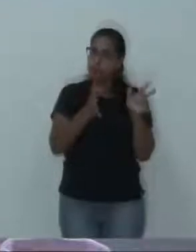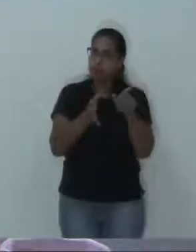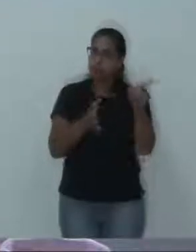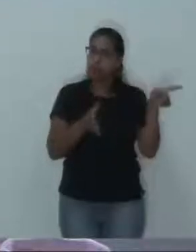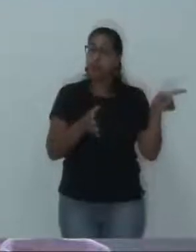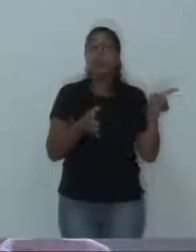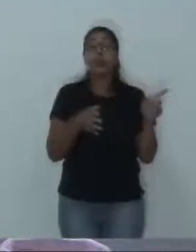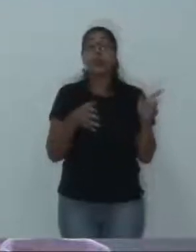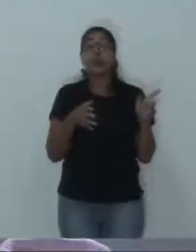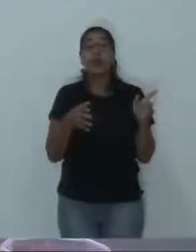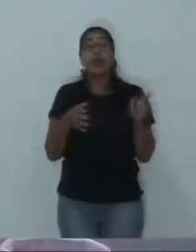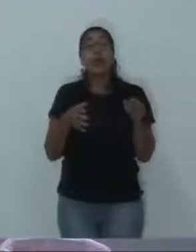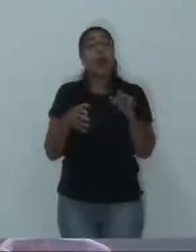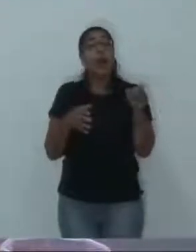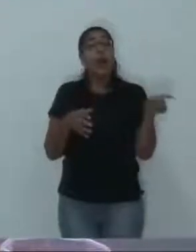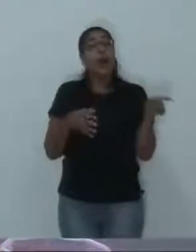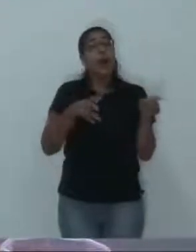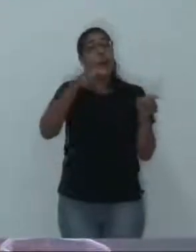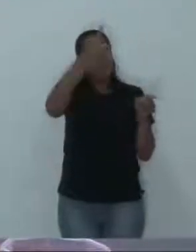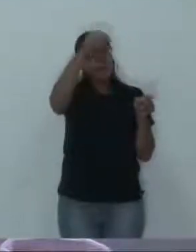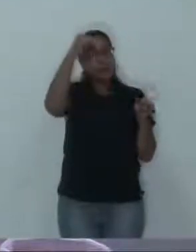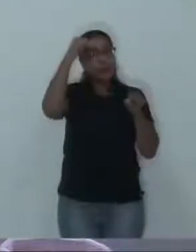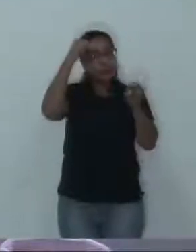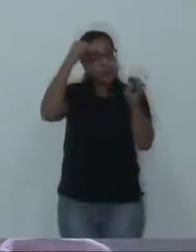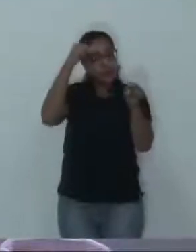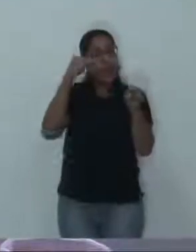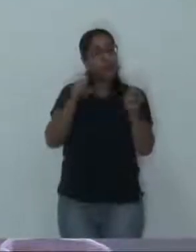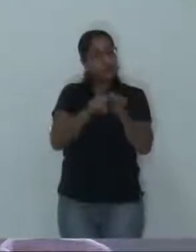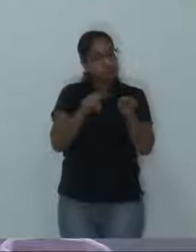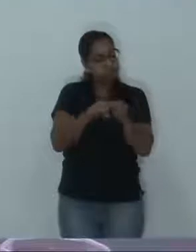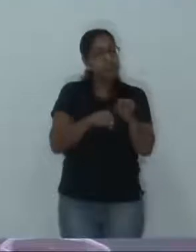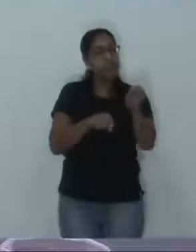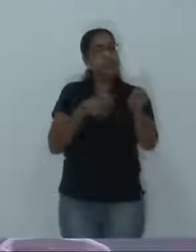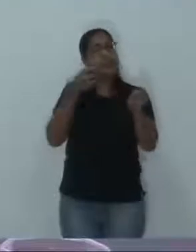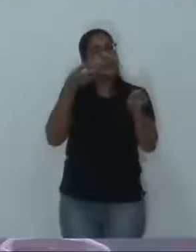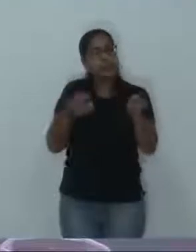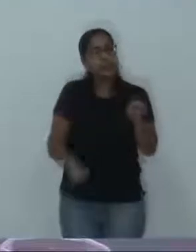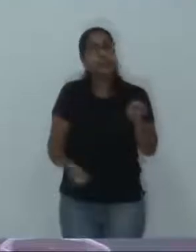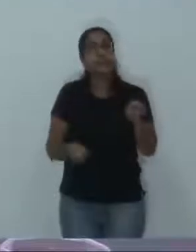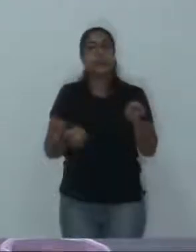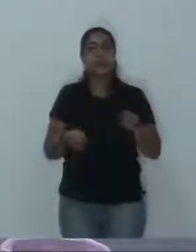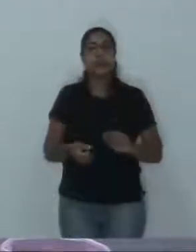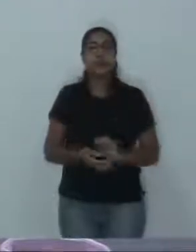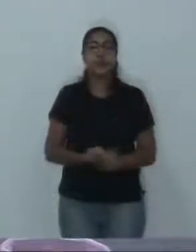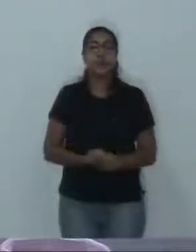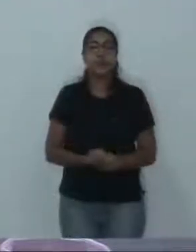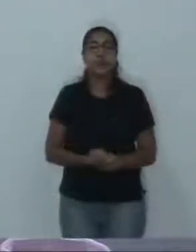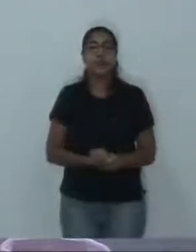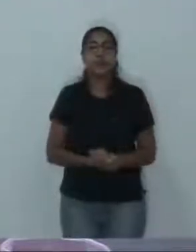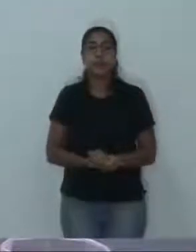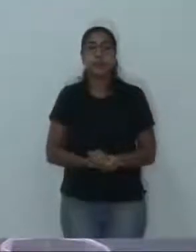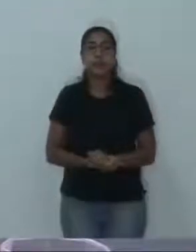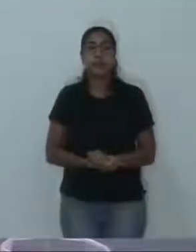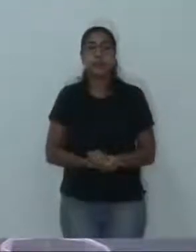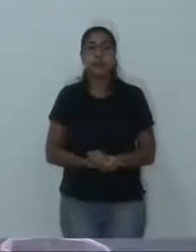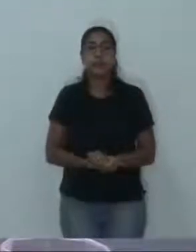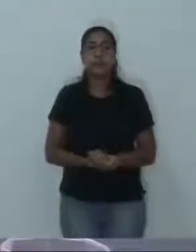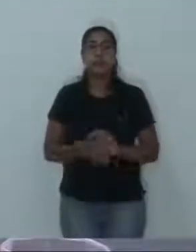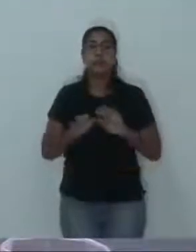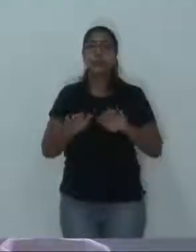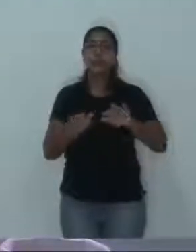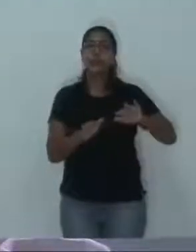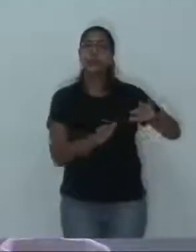em um assunto tão sério, também tomará essas medidas em breve. Passo para